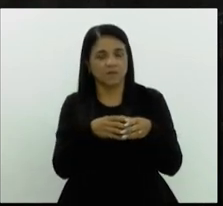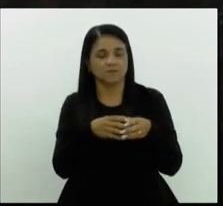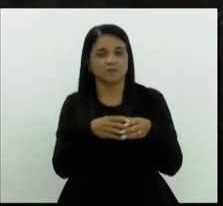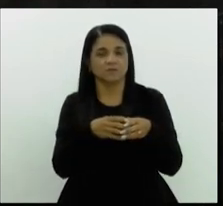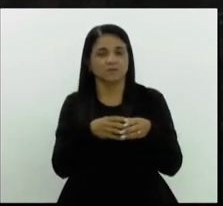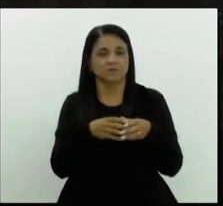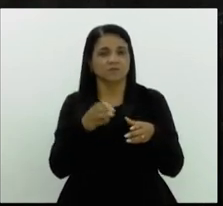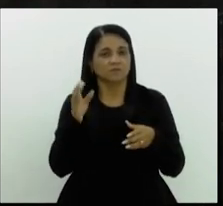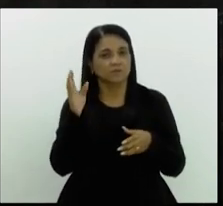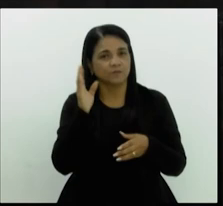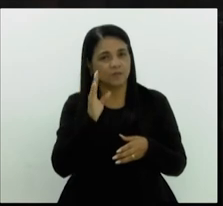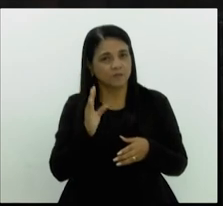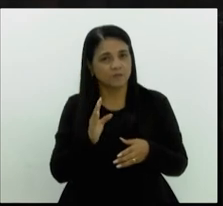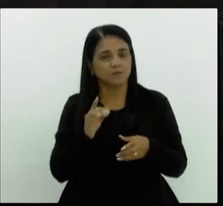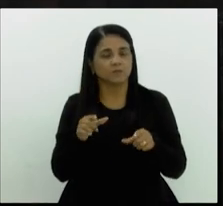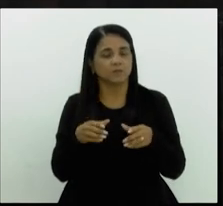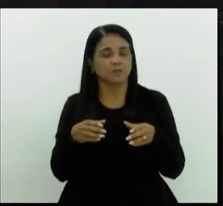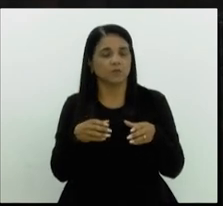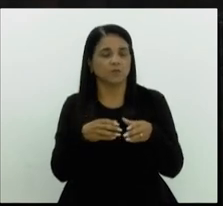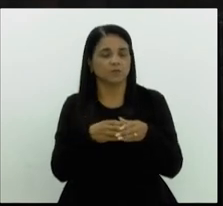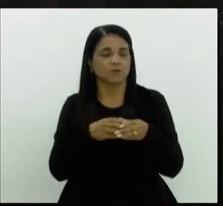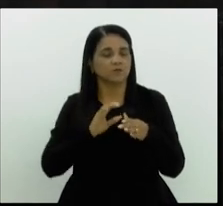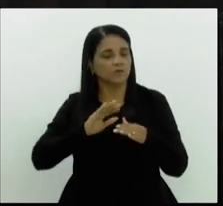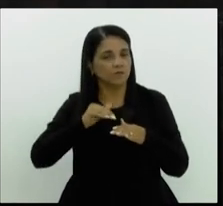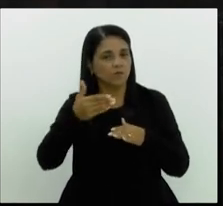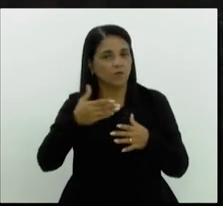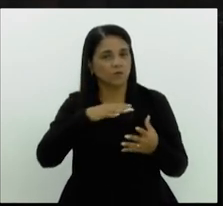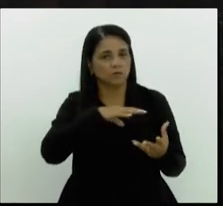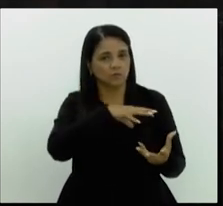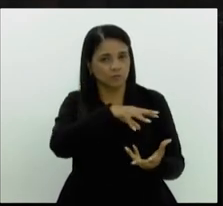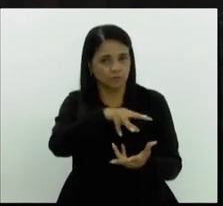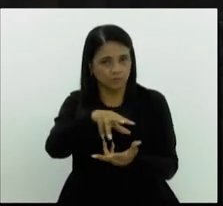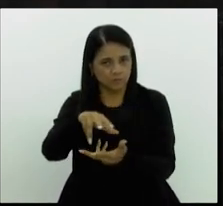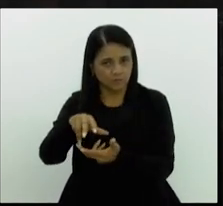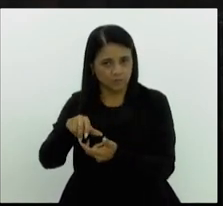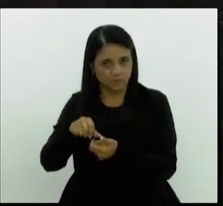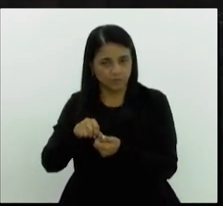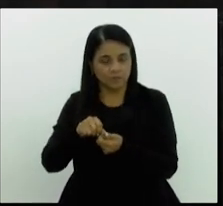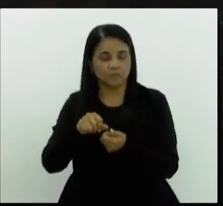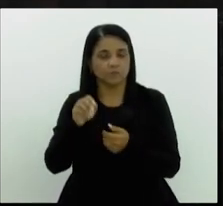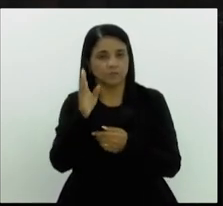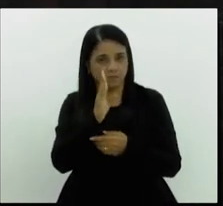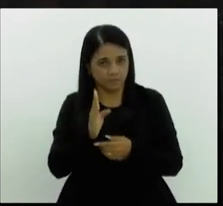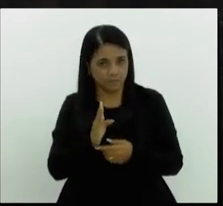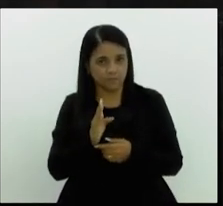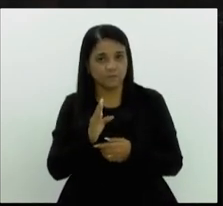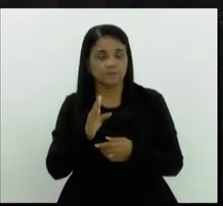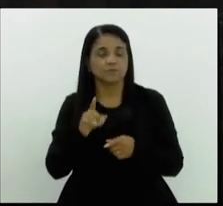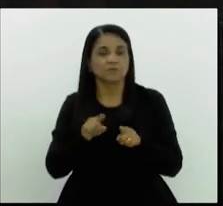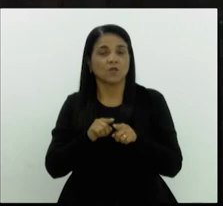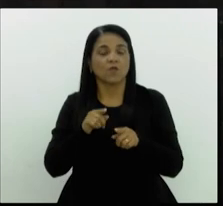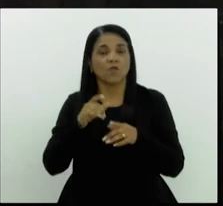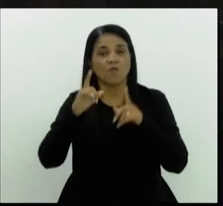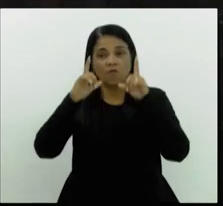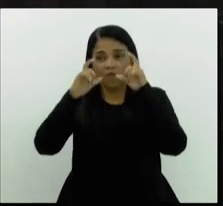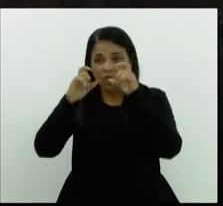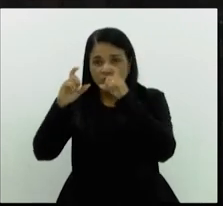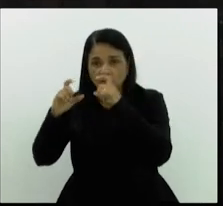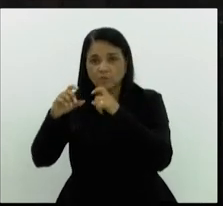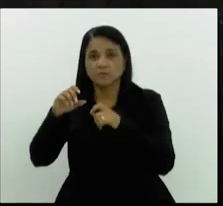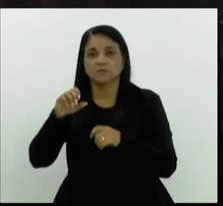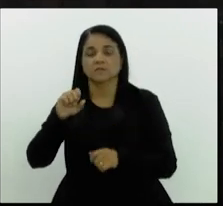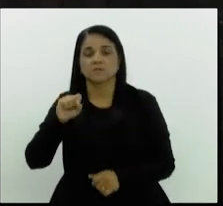também da comunidade internacional. Isso tudo graças ao fotógrafo Sebastião Salgado, que conseguiu